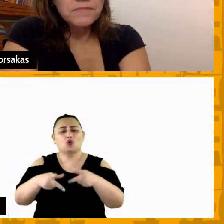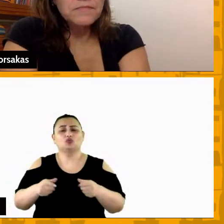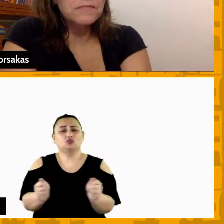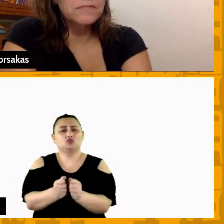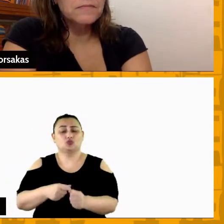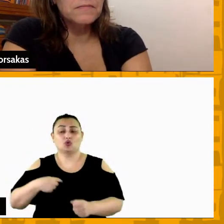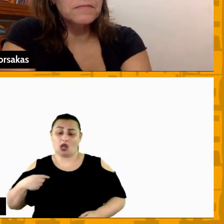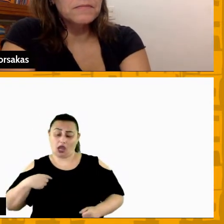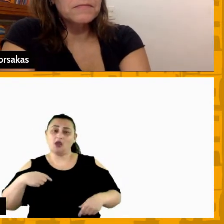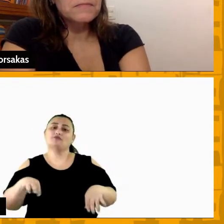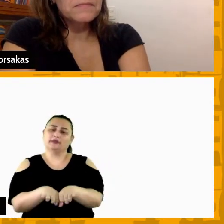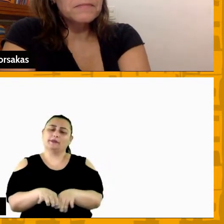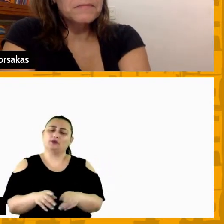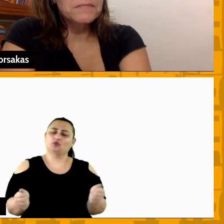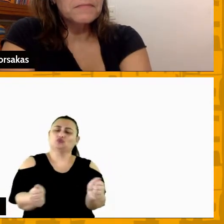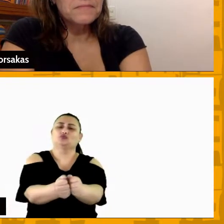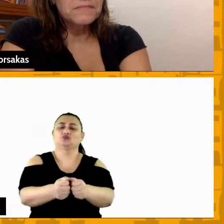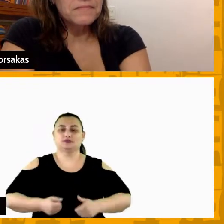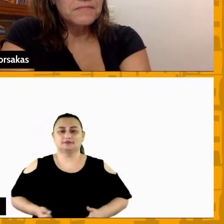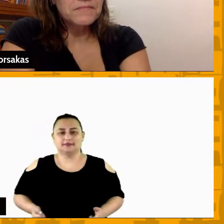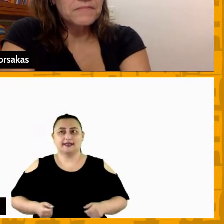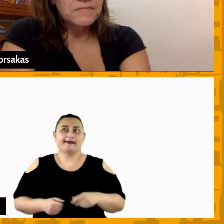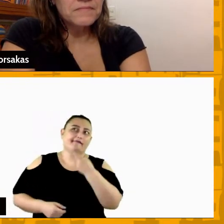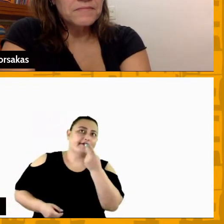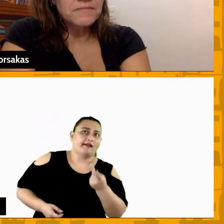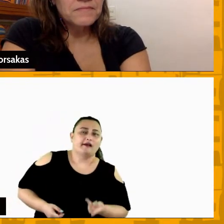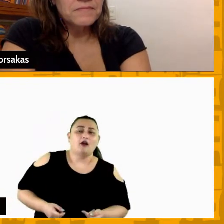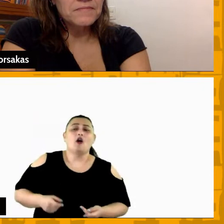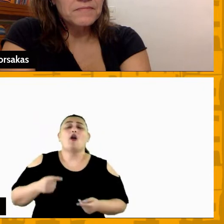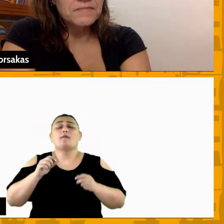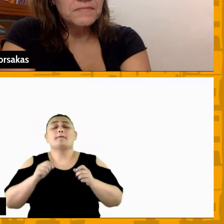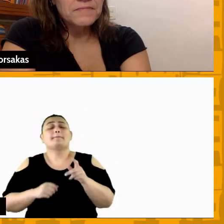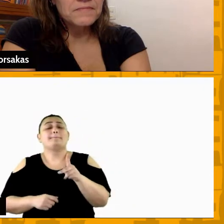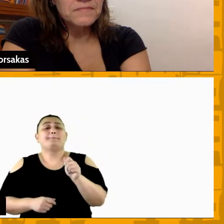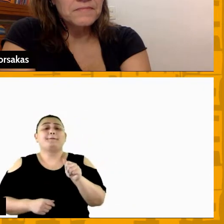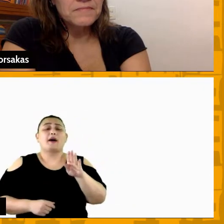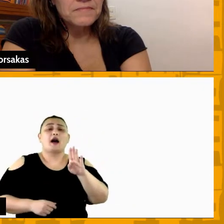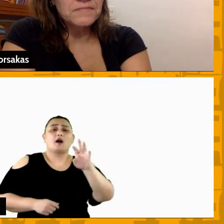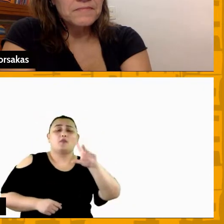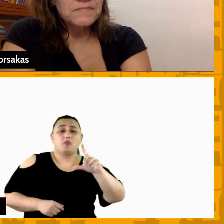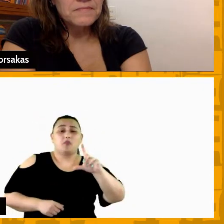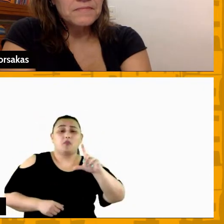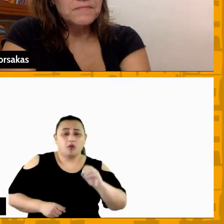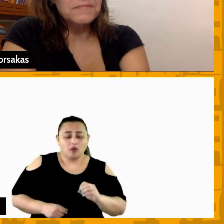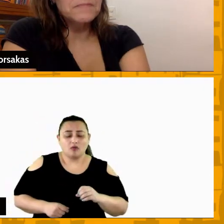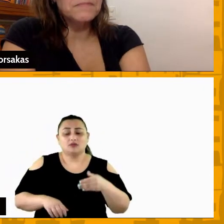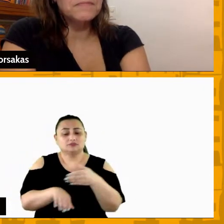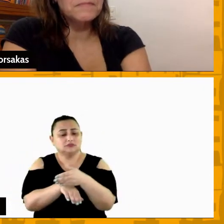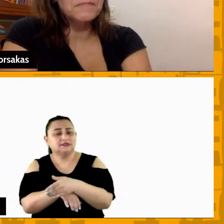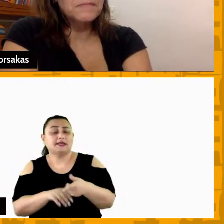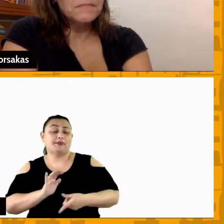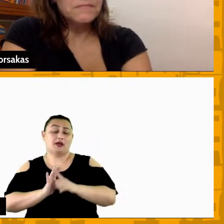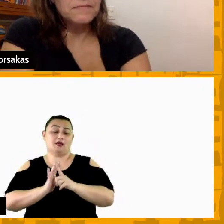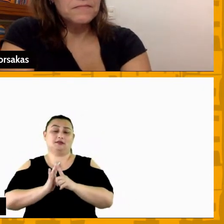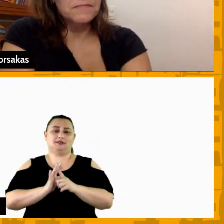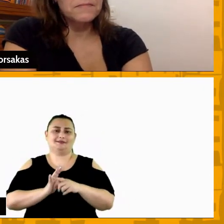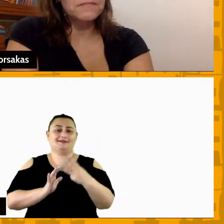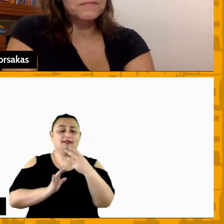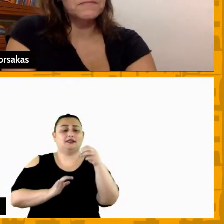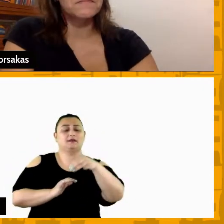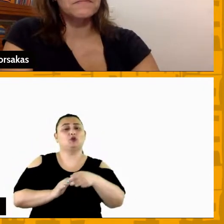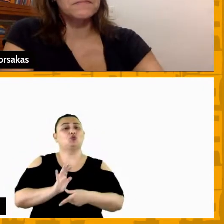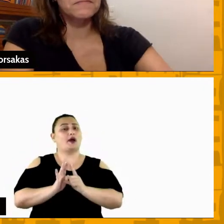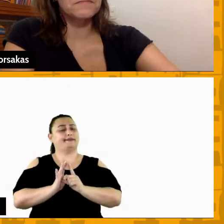comprometendo a fechar o rebote se eu falar Pablo vamos chegar sempre antes do treino meia hora antes